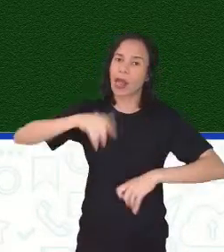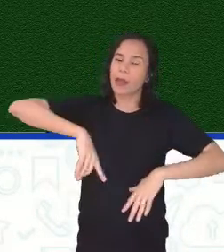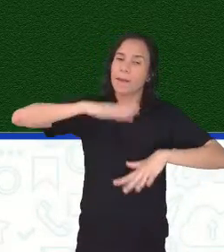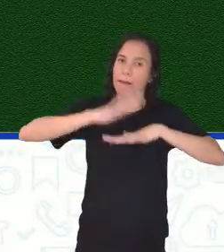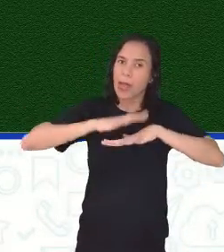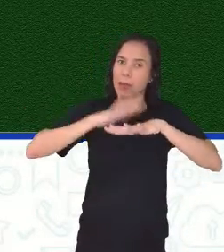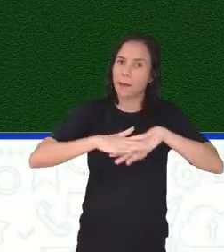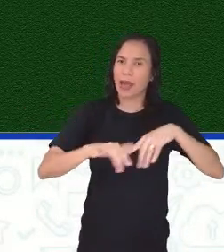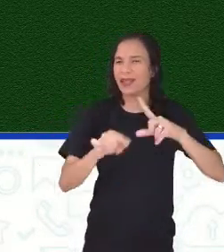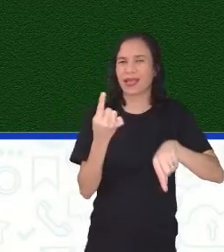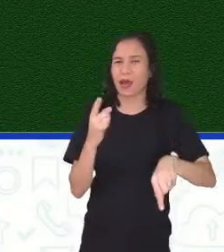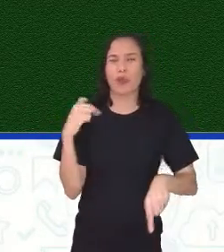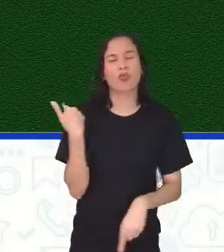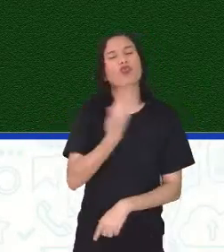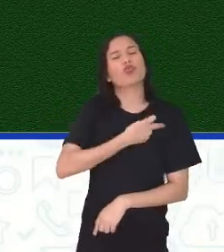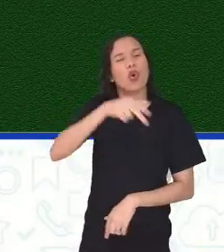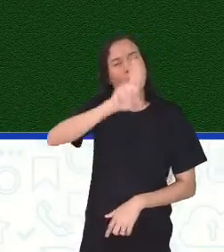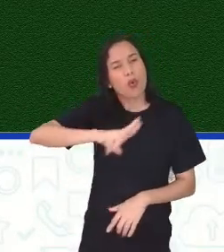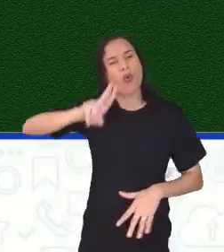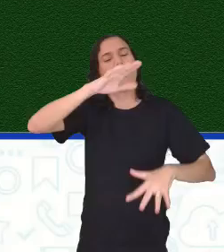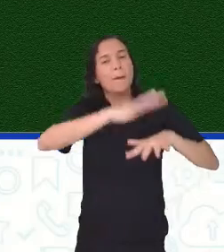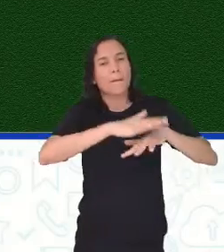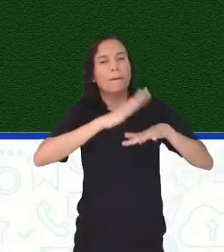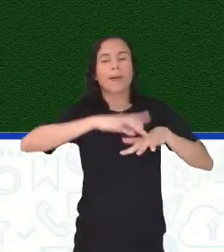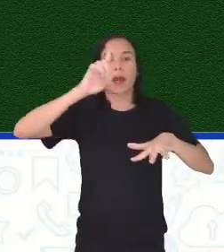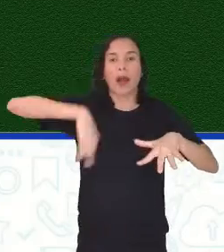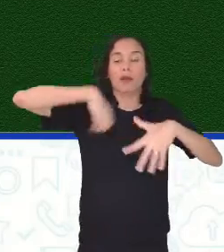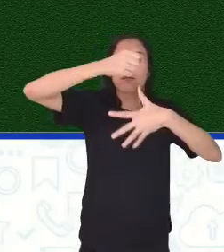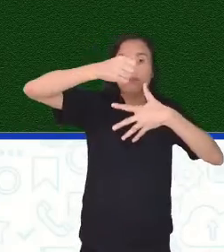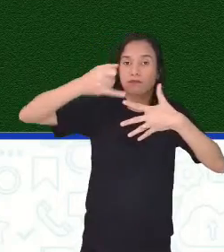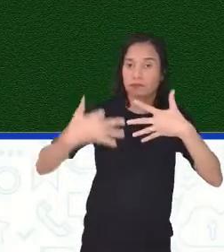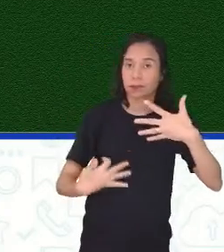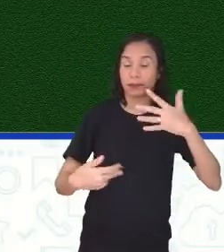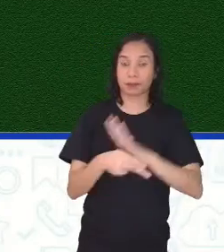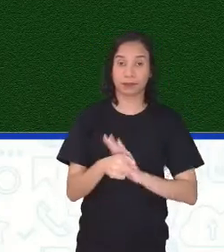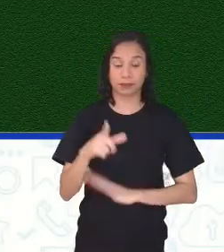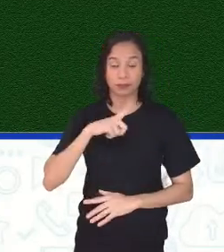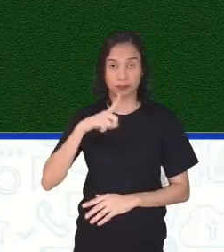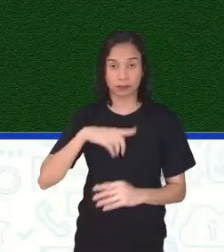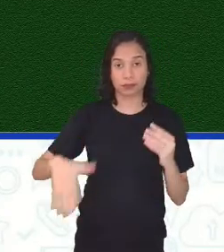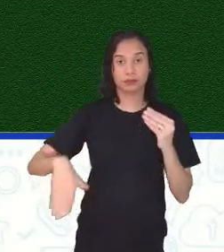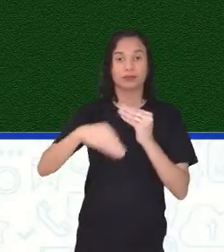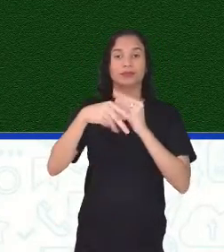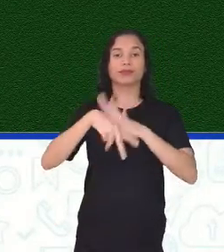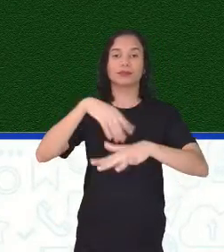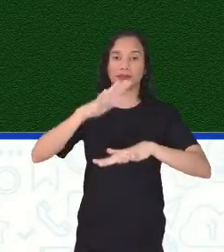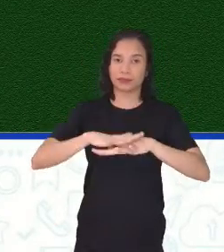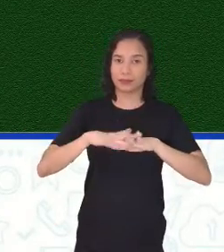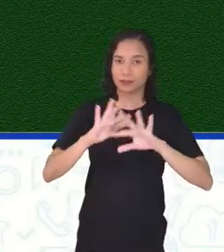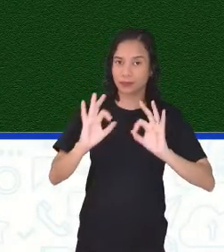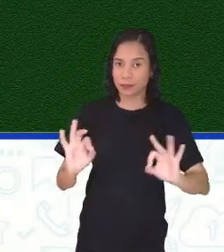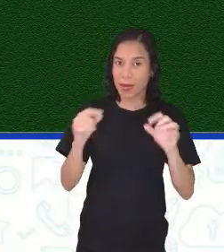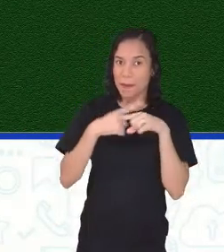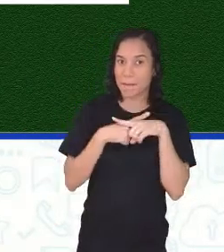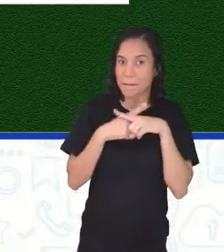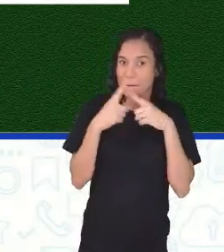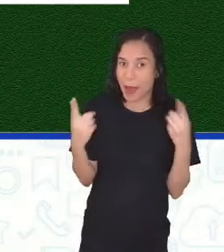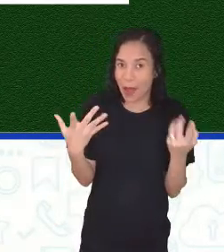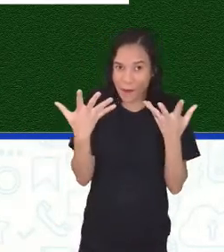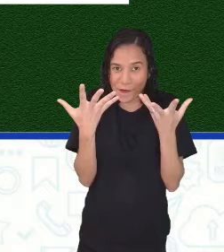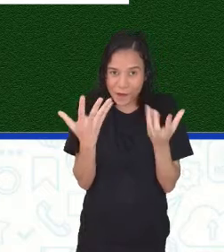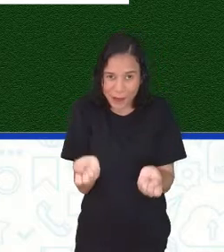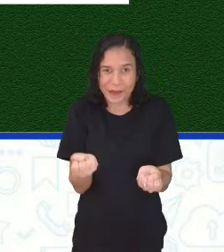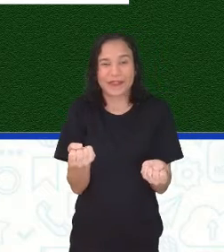matemática? Não. Isso aí a gente usa na matemática. E são definições que vêm da matemática. Mas